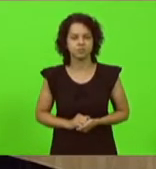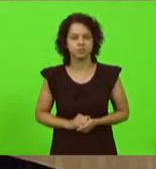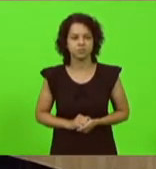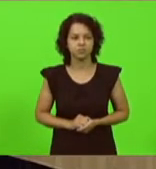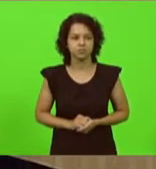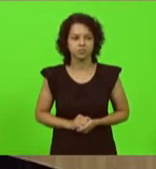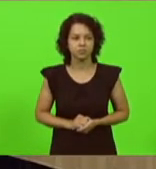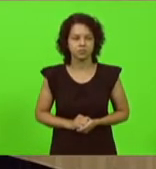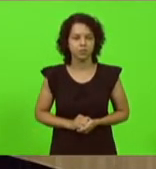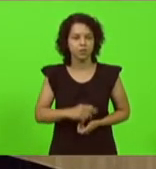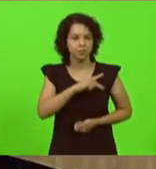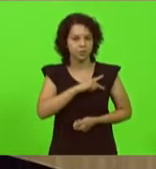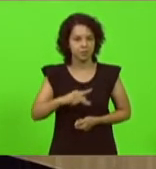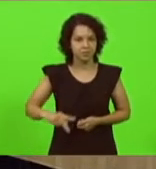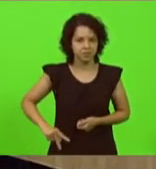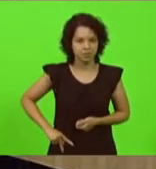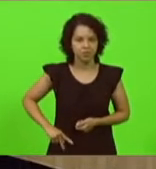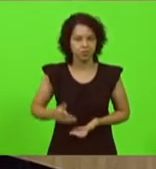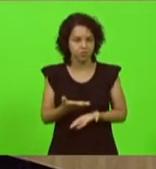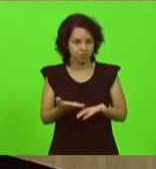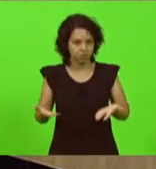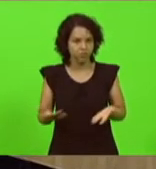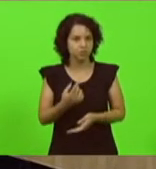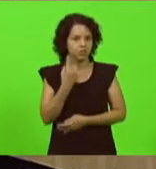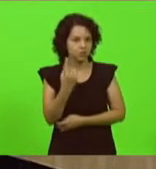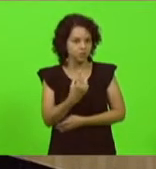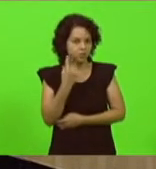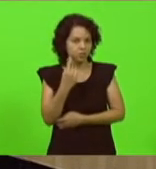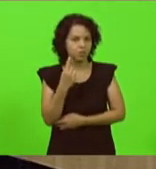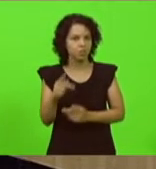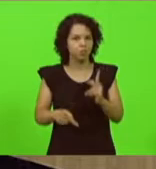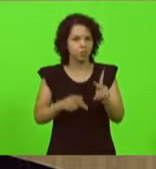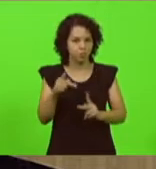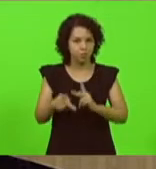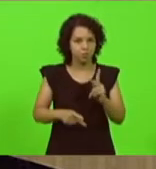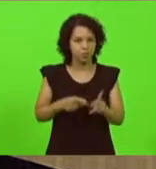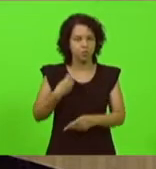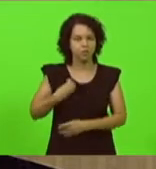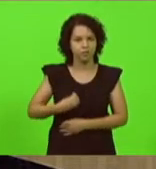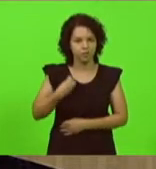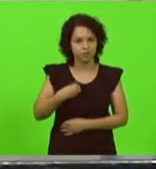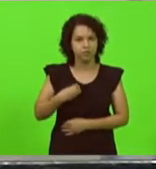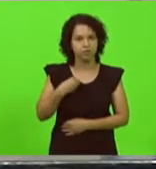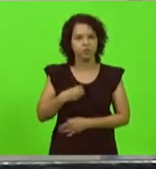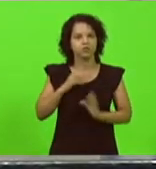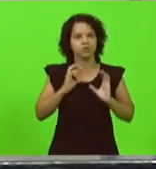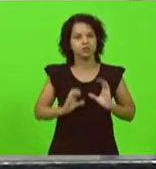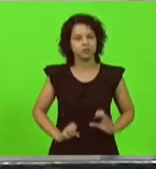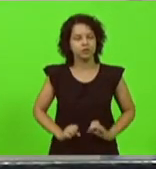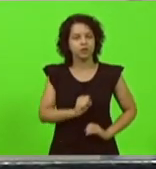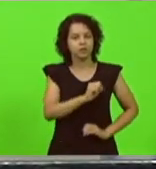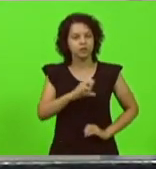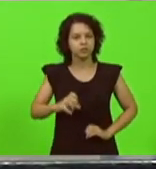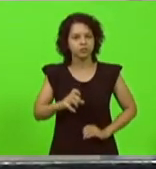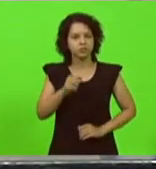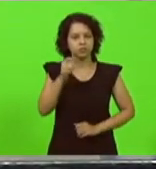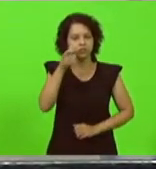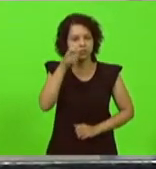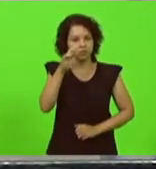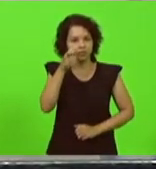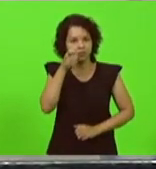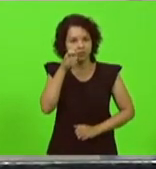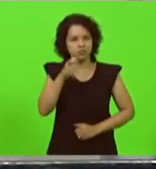senhor presidente, colegas deputados, público presente, cidadãos catarinenses que nos assistem